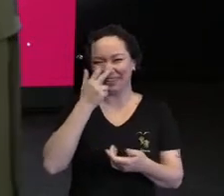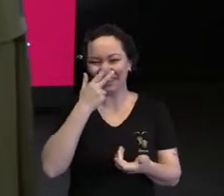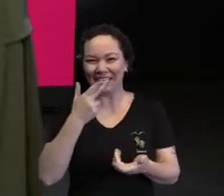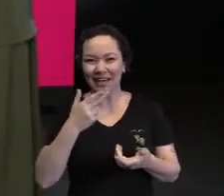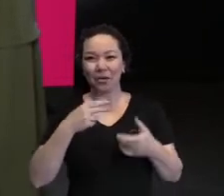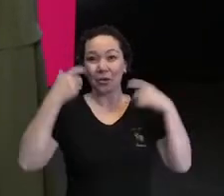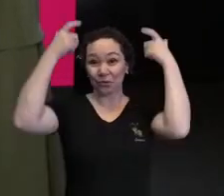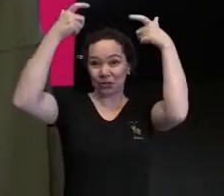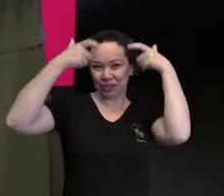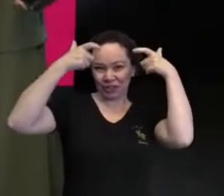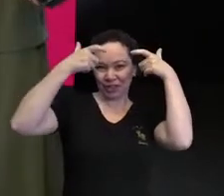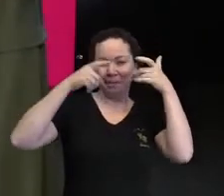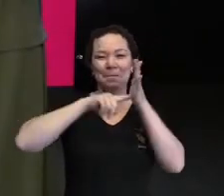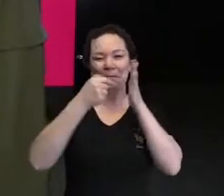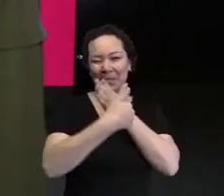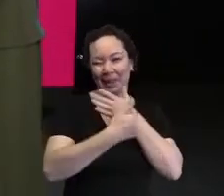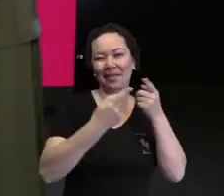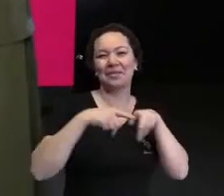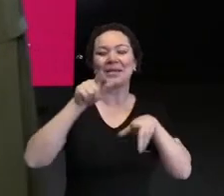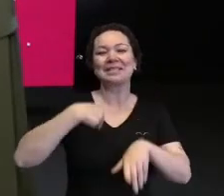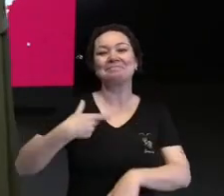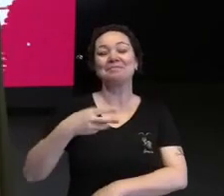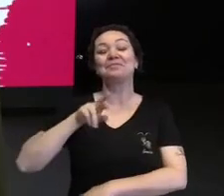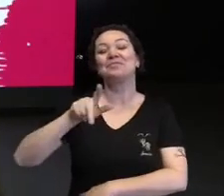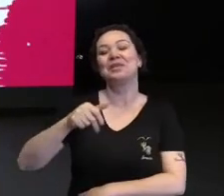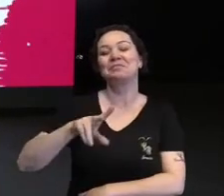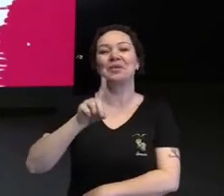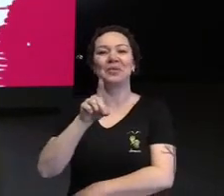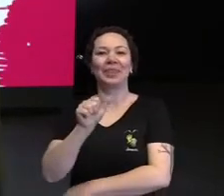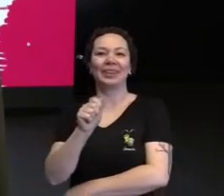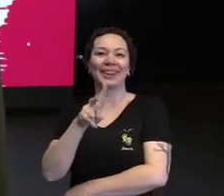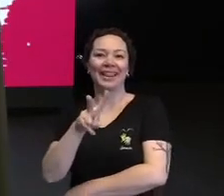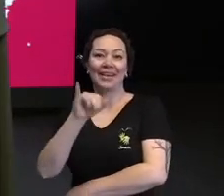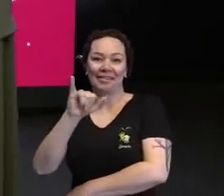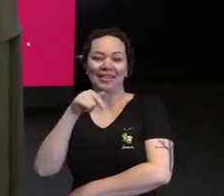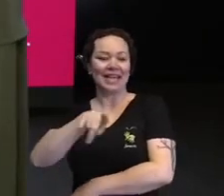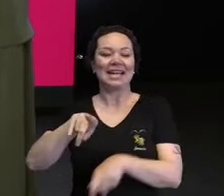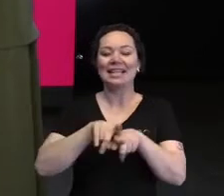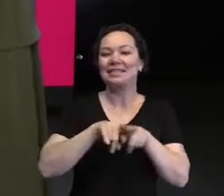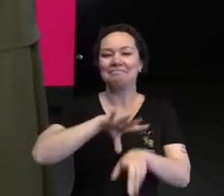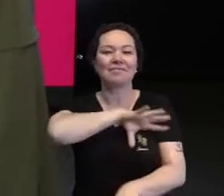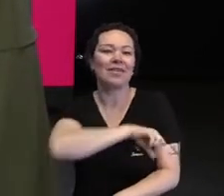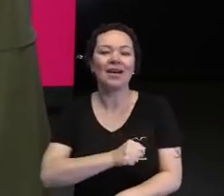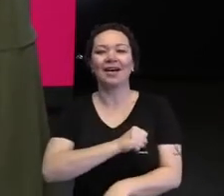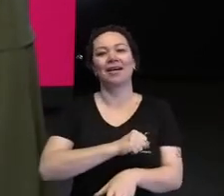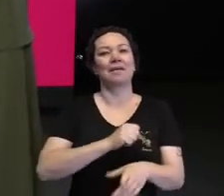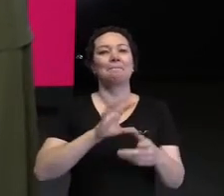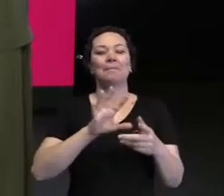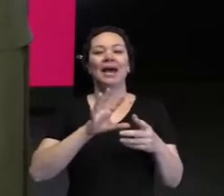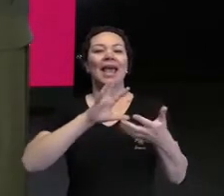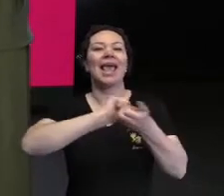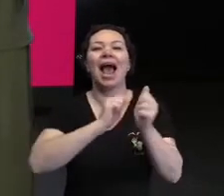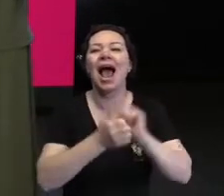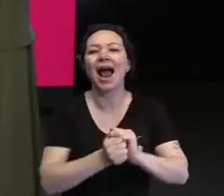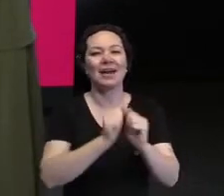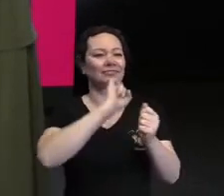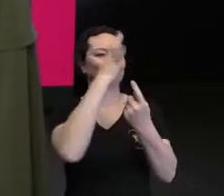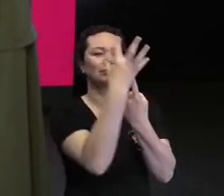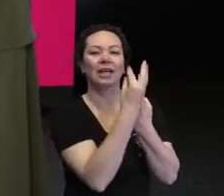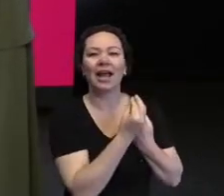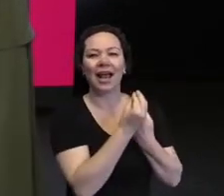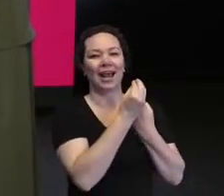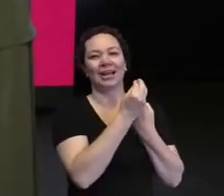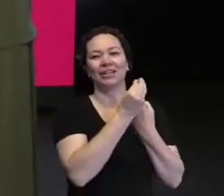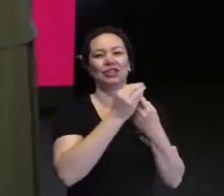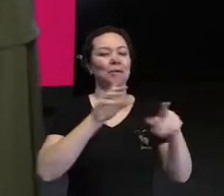Davi tem 29 anos, também adora arte, também adora música, também adora pintar, colorir os super-heróis. Vocês estão vendo aí a blusa